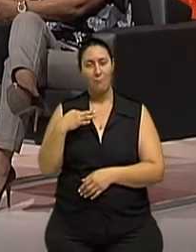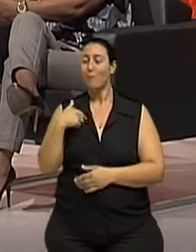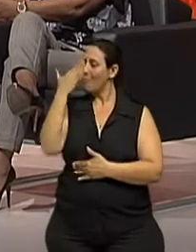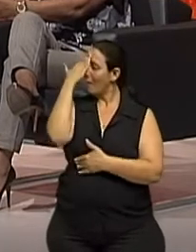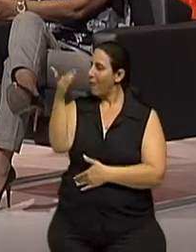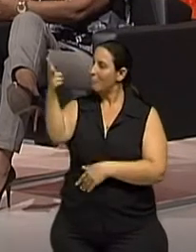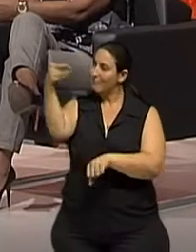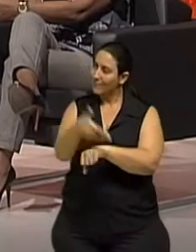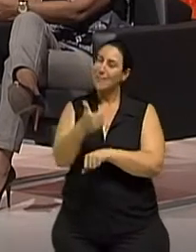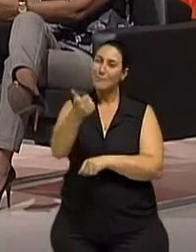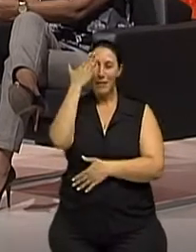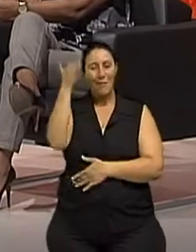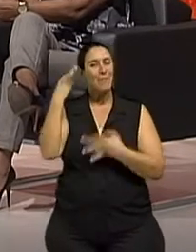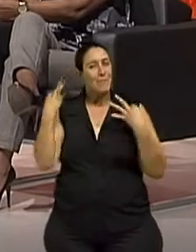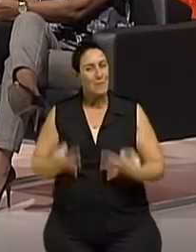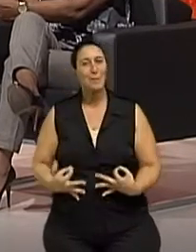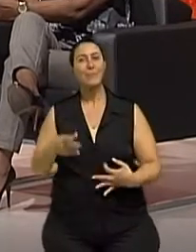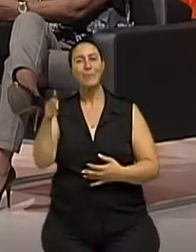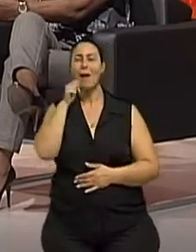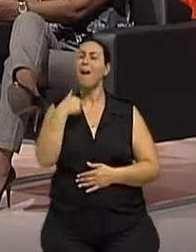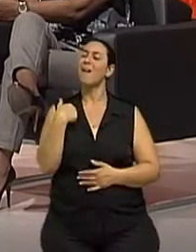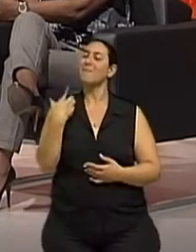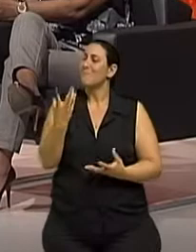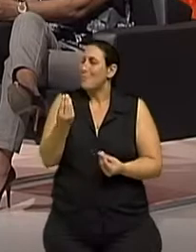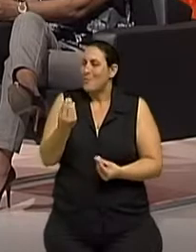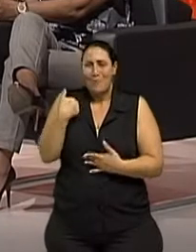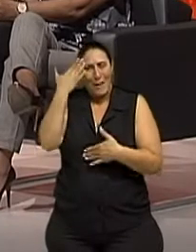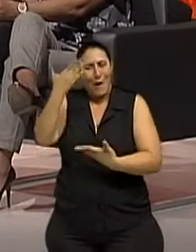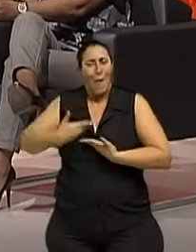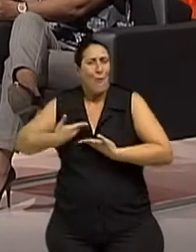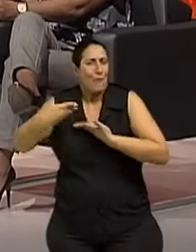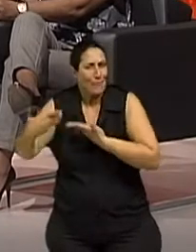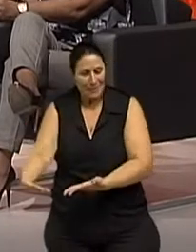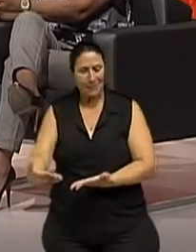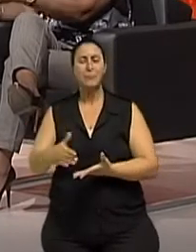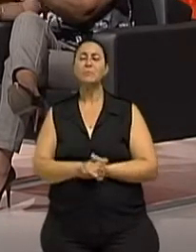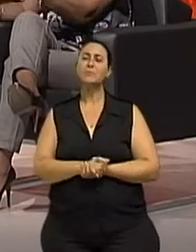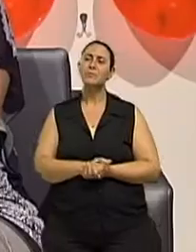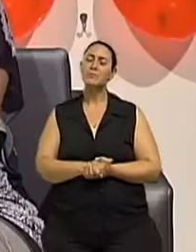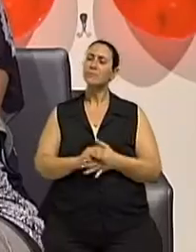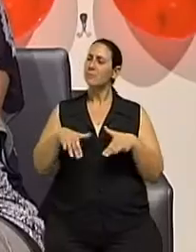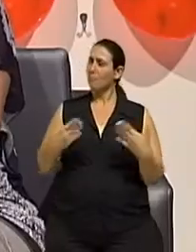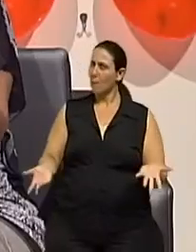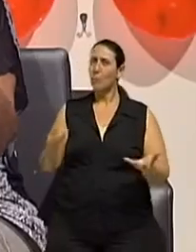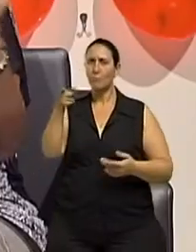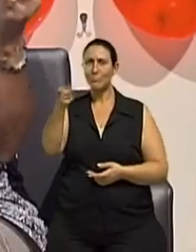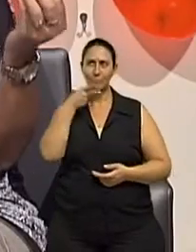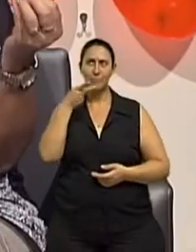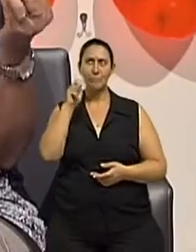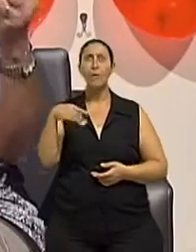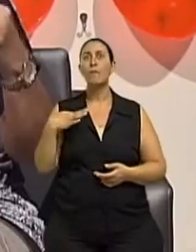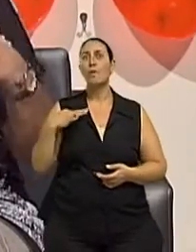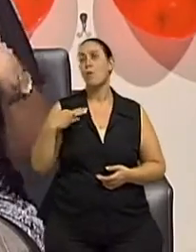uma vez, Eliane. Muito obrigada, Eliane. Pelo convite que novamente é formulado. Que coisa boa. Me diz o seguinte, então, esse ser voluntário, aqui